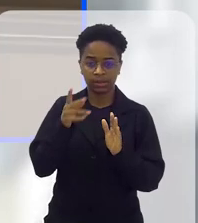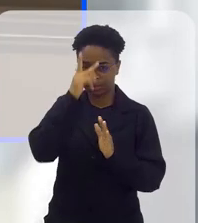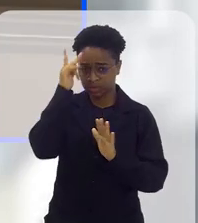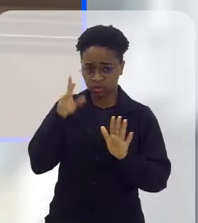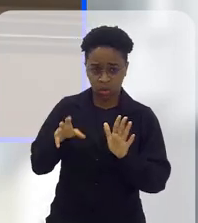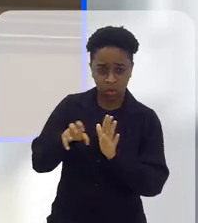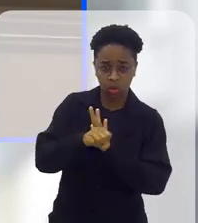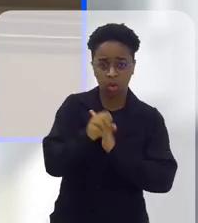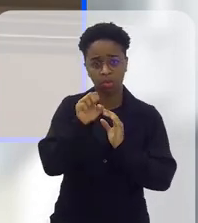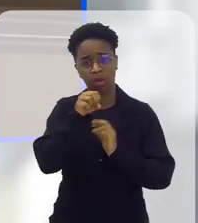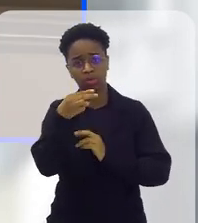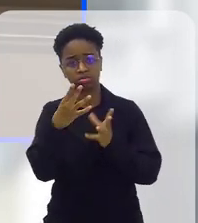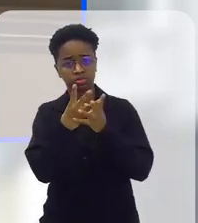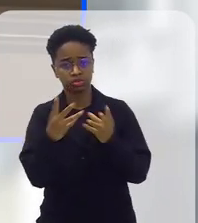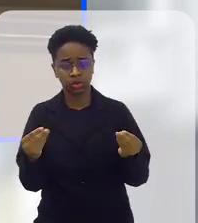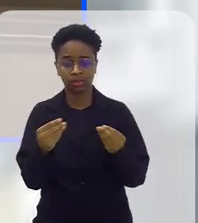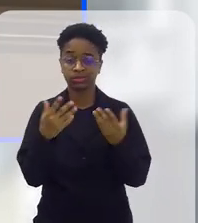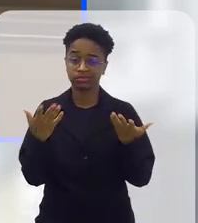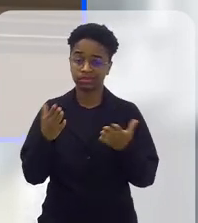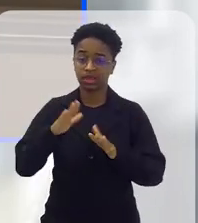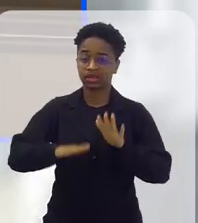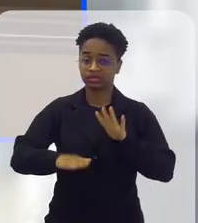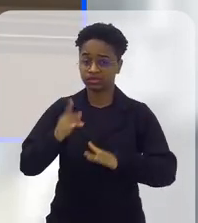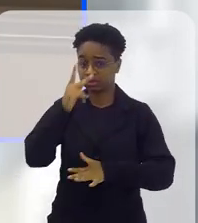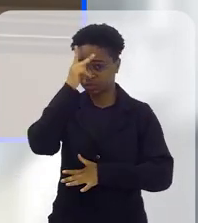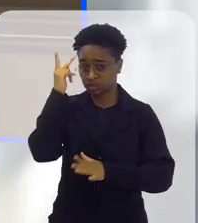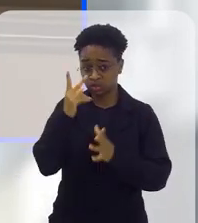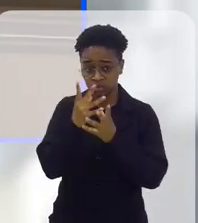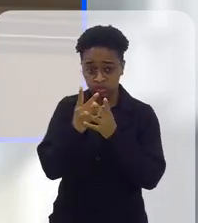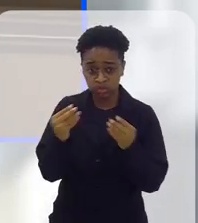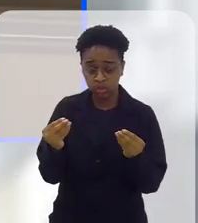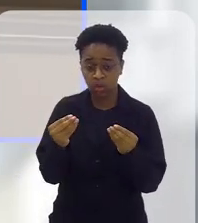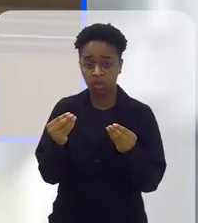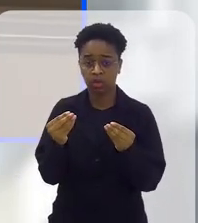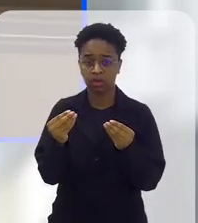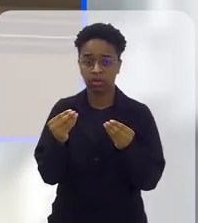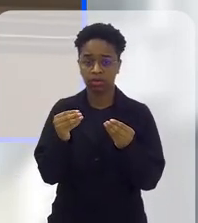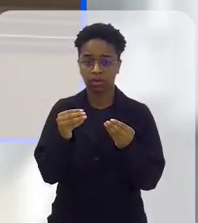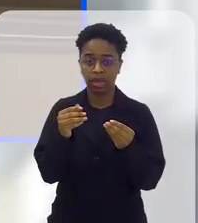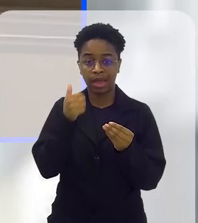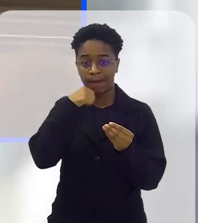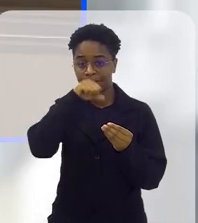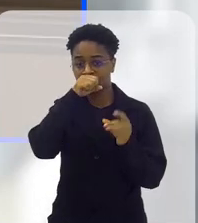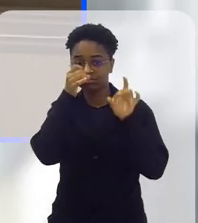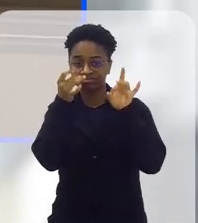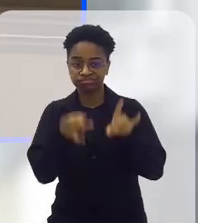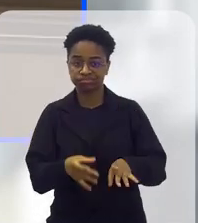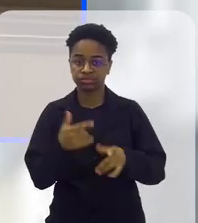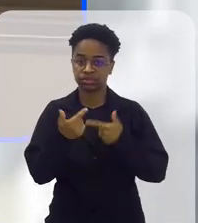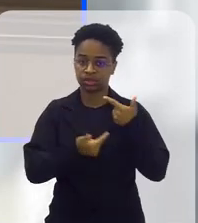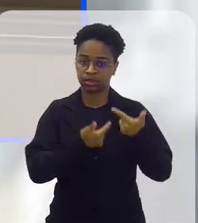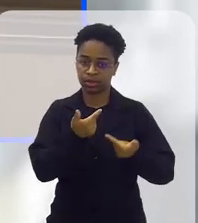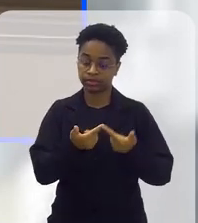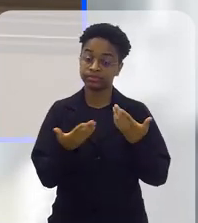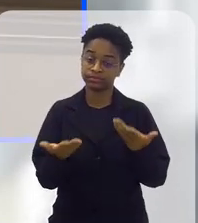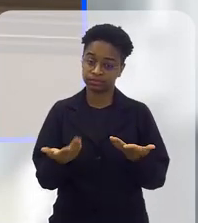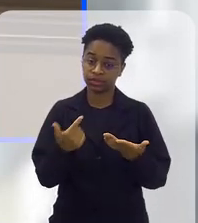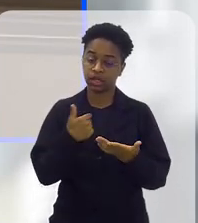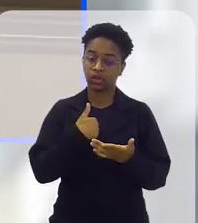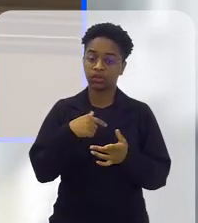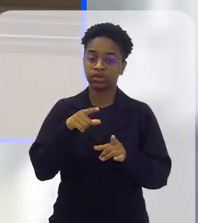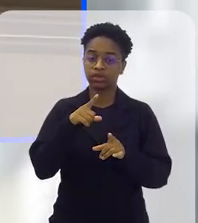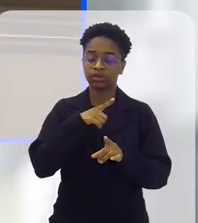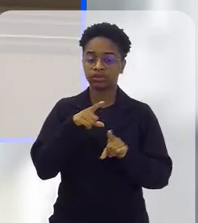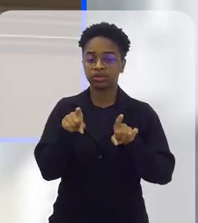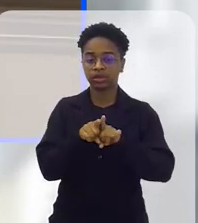sequestrada, desaparecida. Então, pessoa muitas das vezes desaparece, elas abandonam o trabalho. E eu